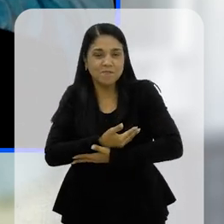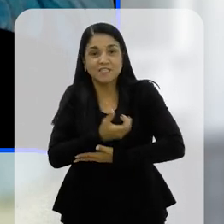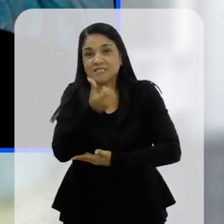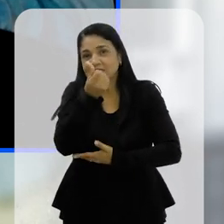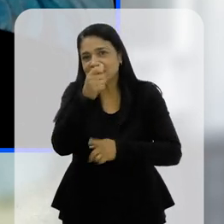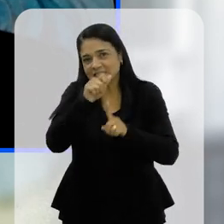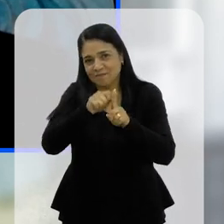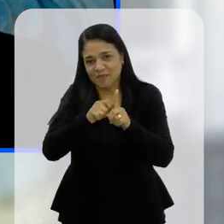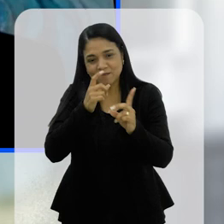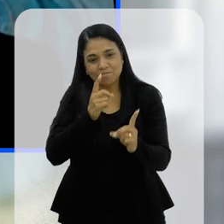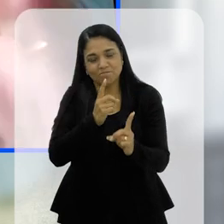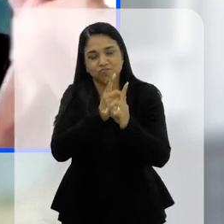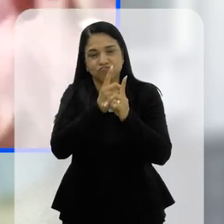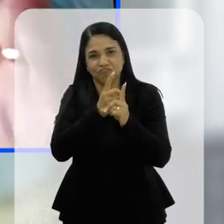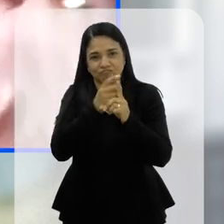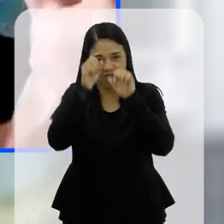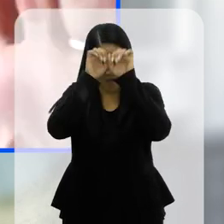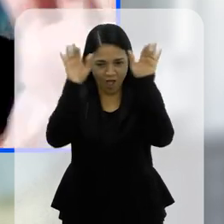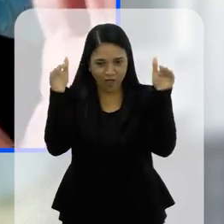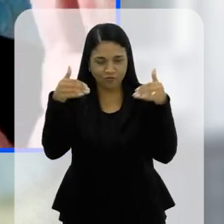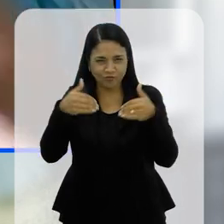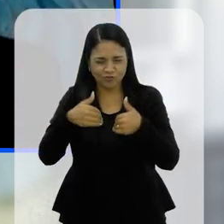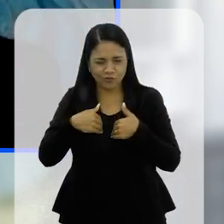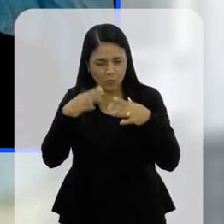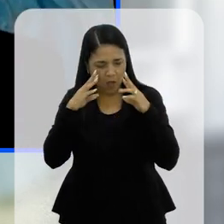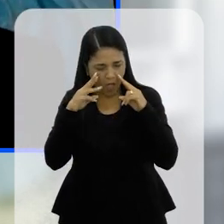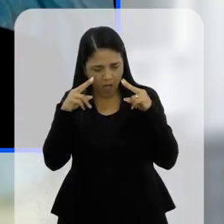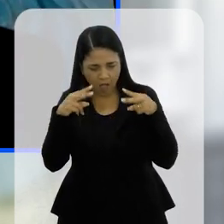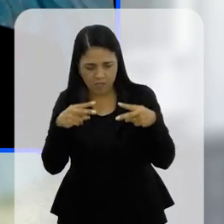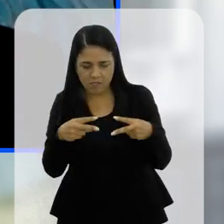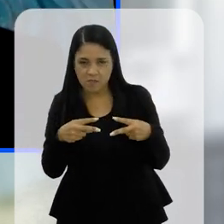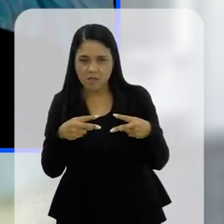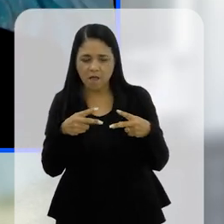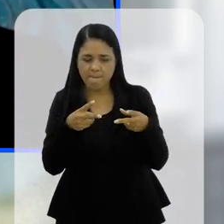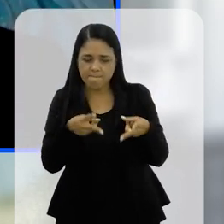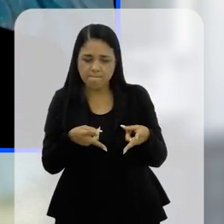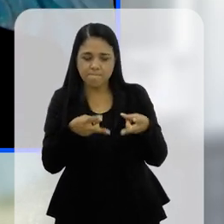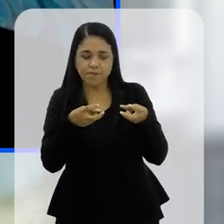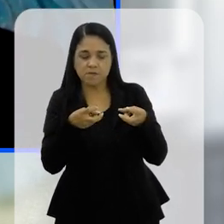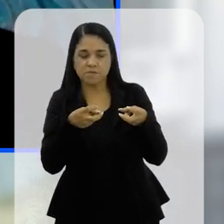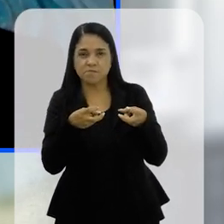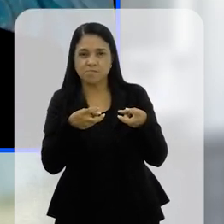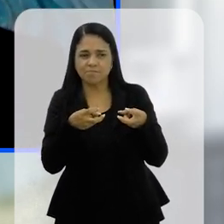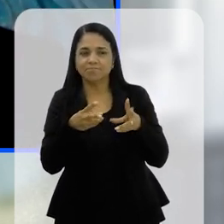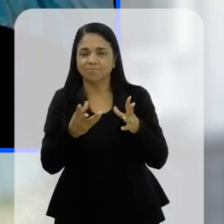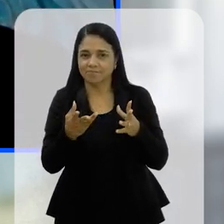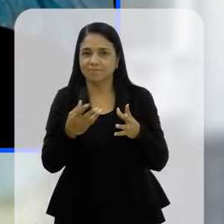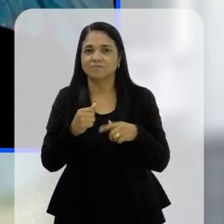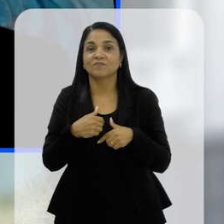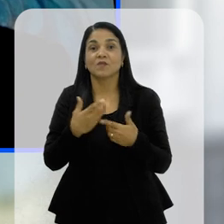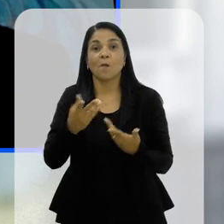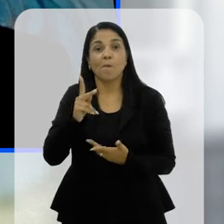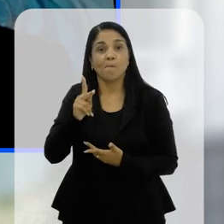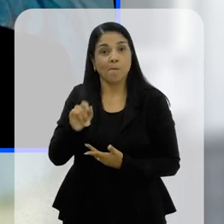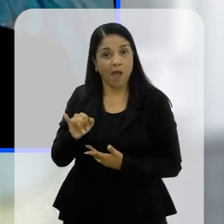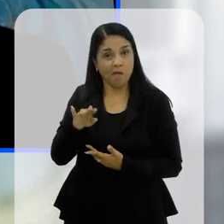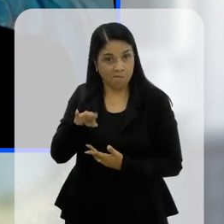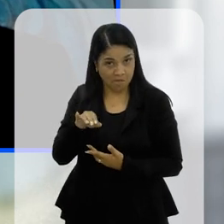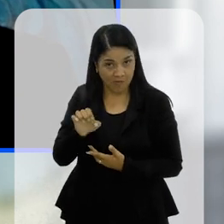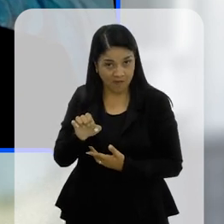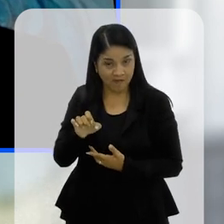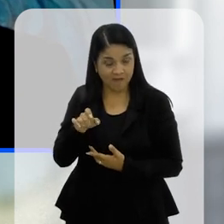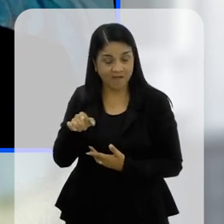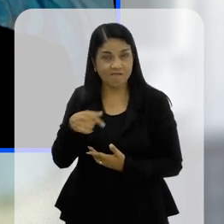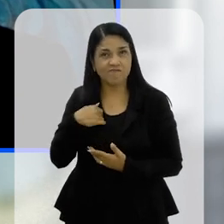de 6 meses, né, se abre ali um olhar, uma atenção um pouco especial, e para os pais é